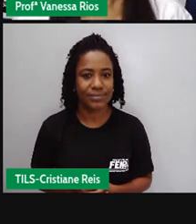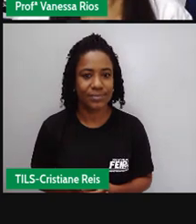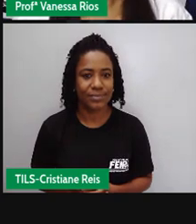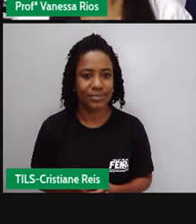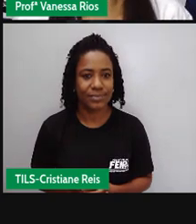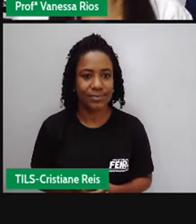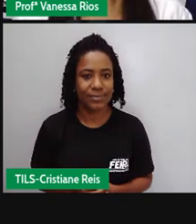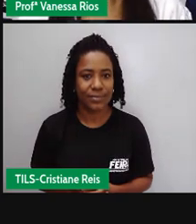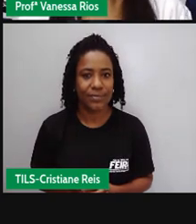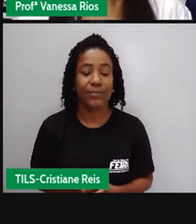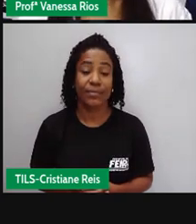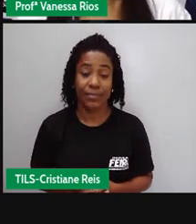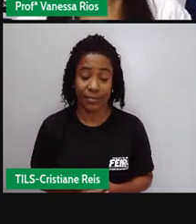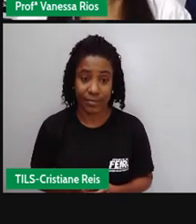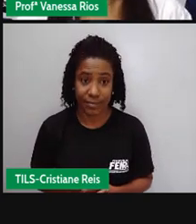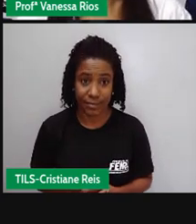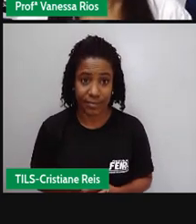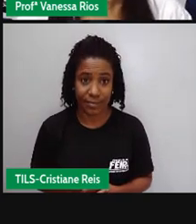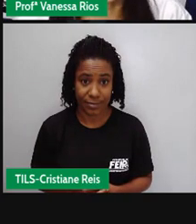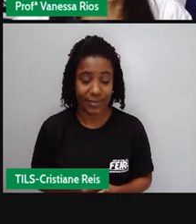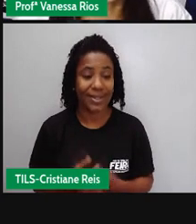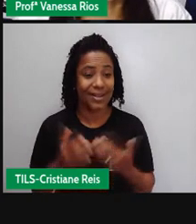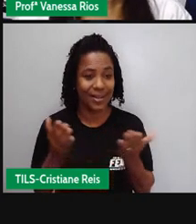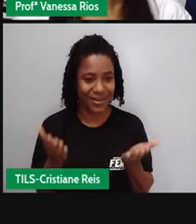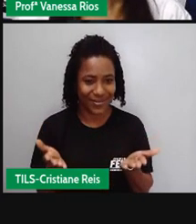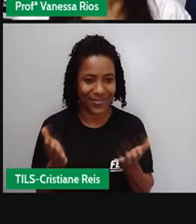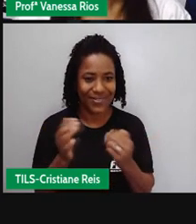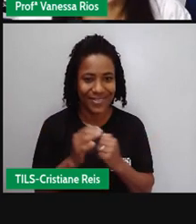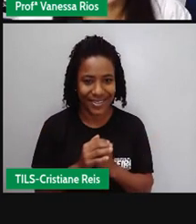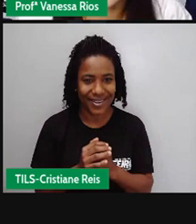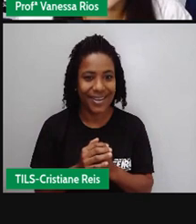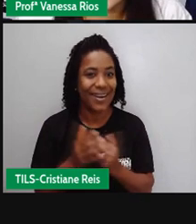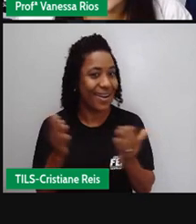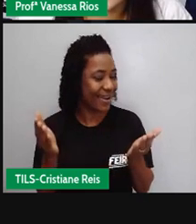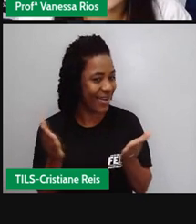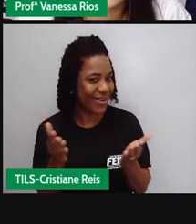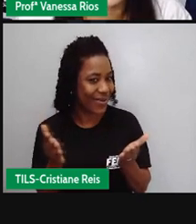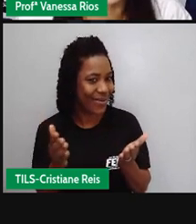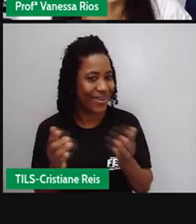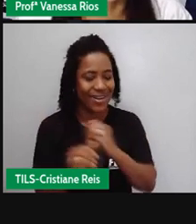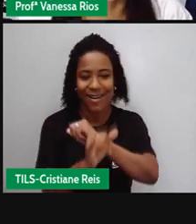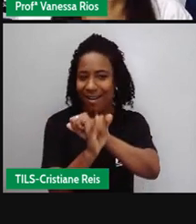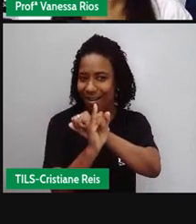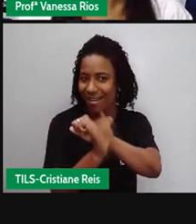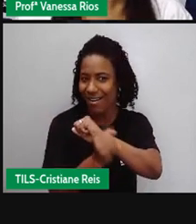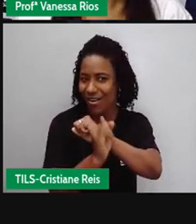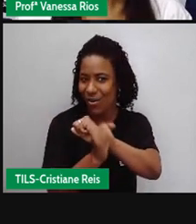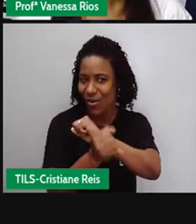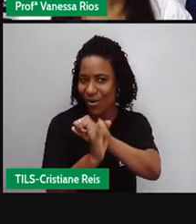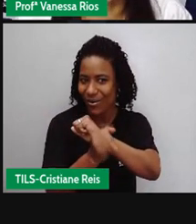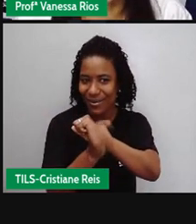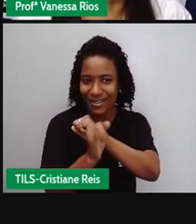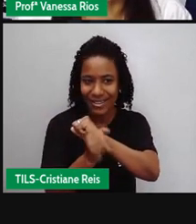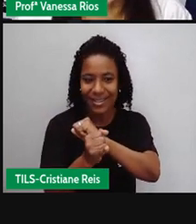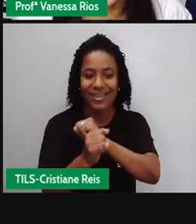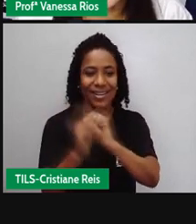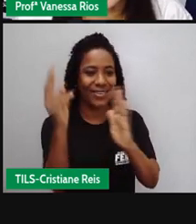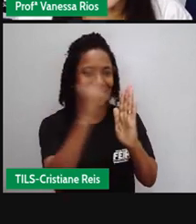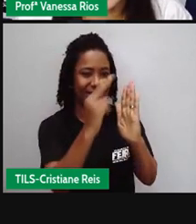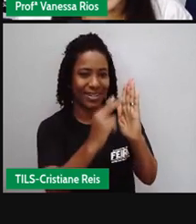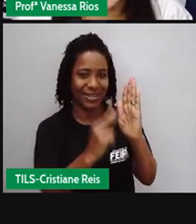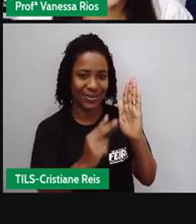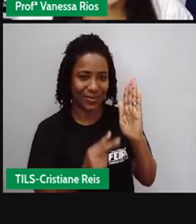E agora a gente vai fazer a leitura de uma dessas crônicas que chama A